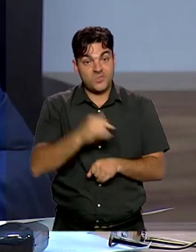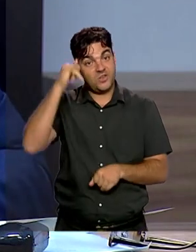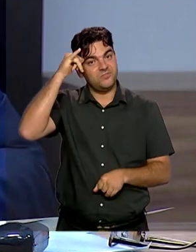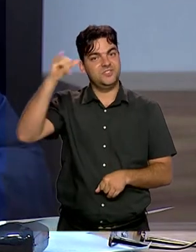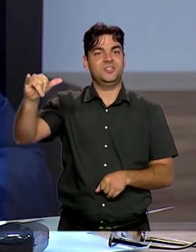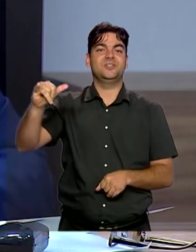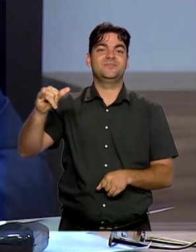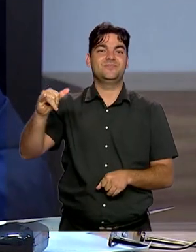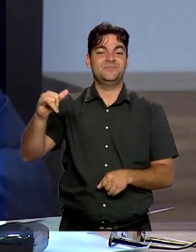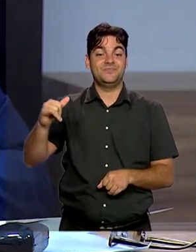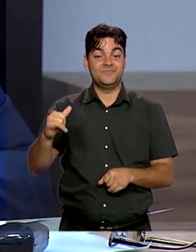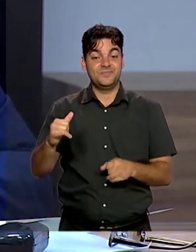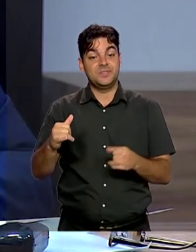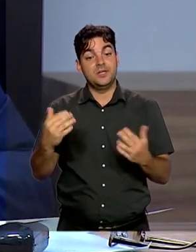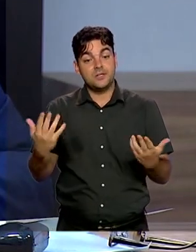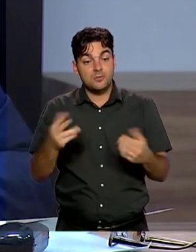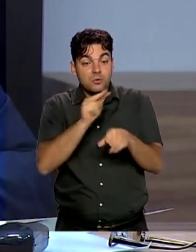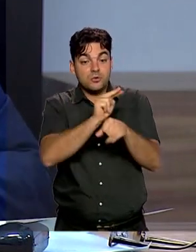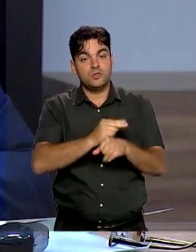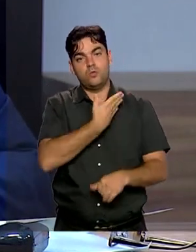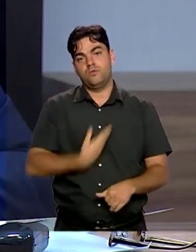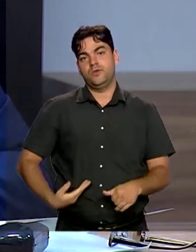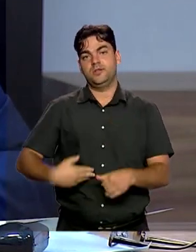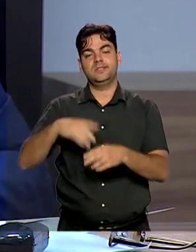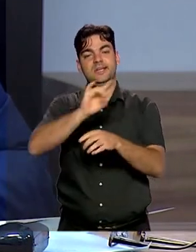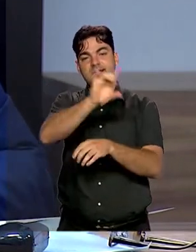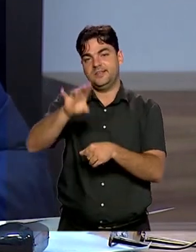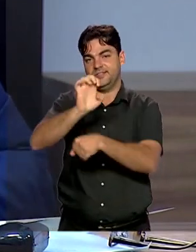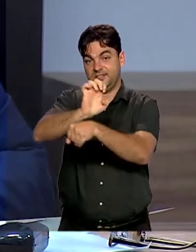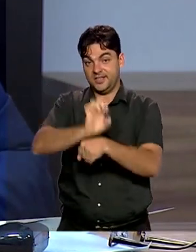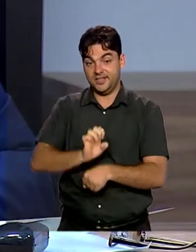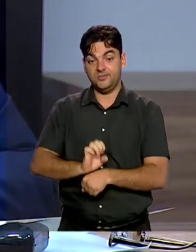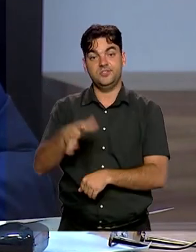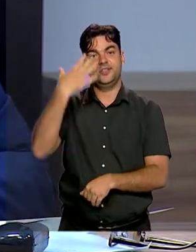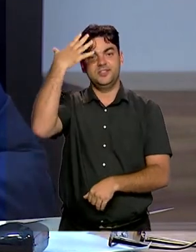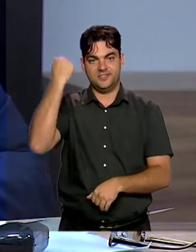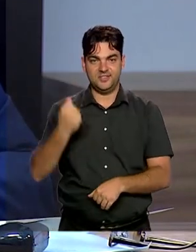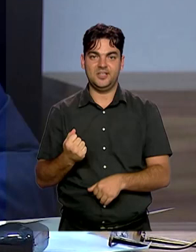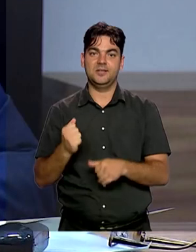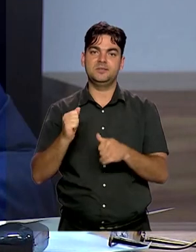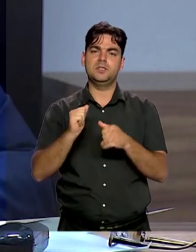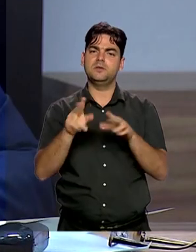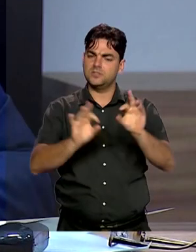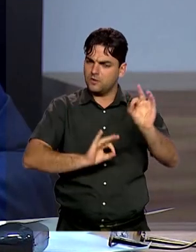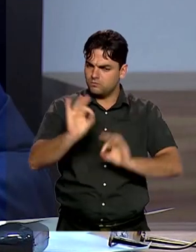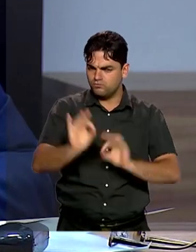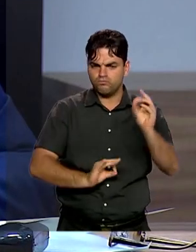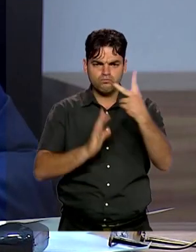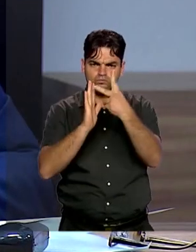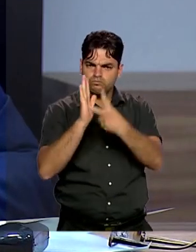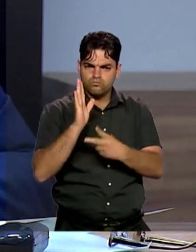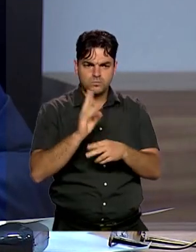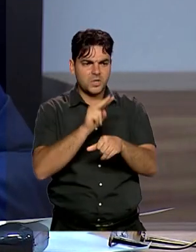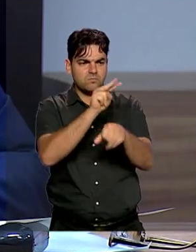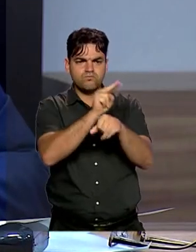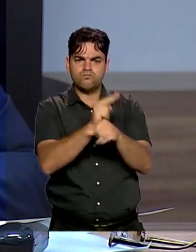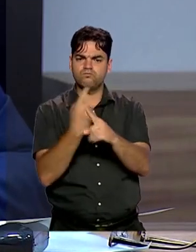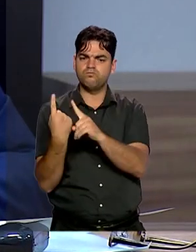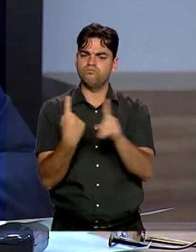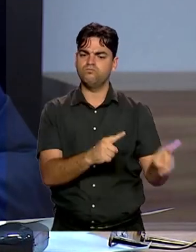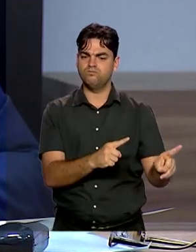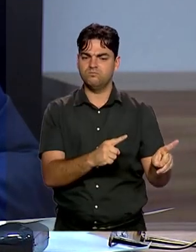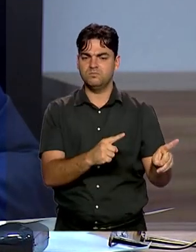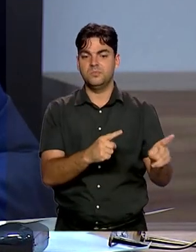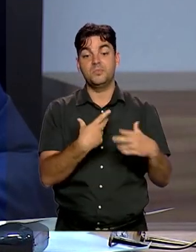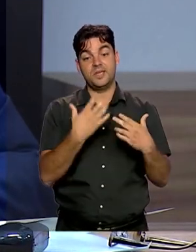portos e, óbvio, os governos estaduais já tomaram suas medidas também em relação à questão